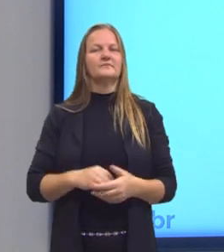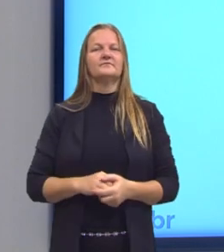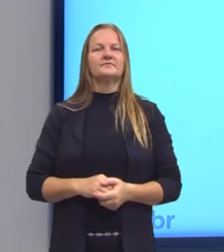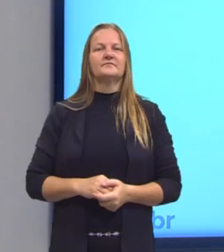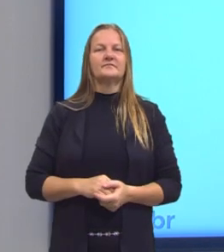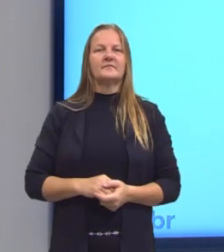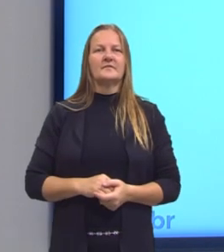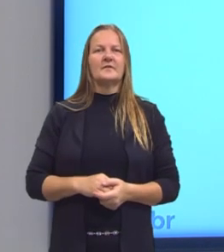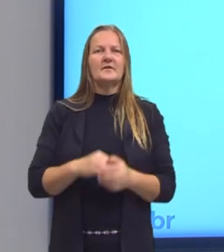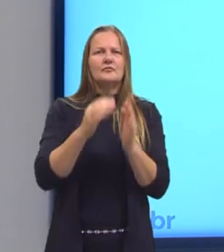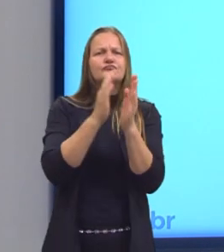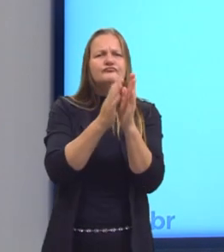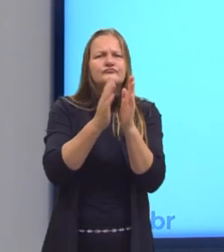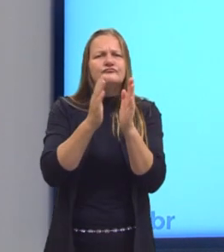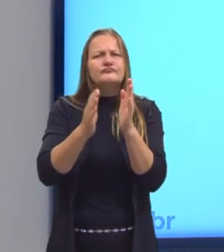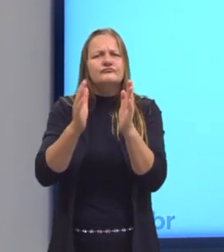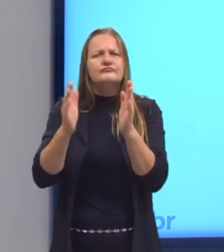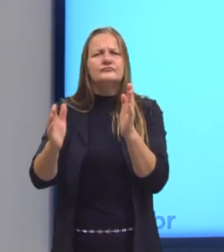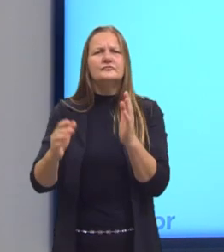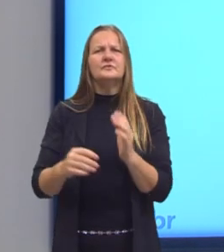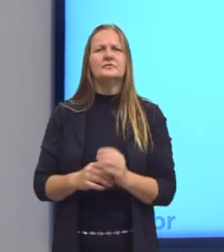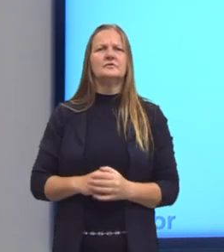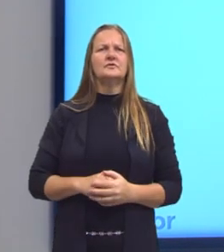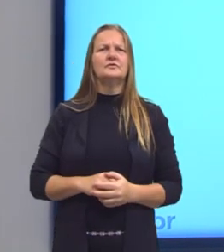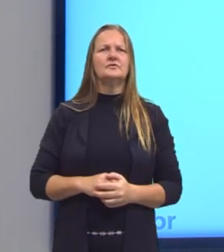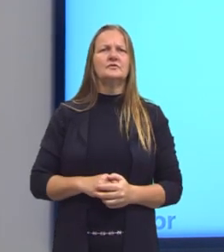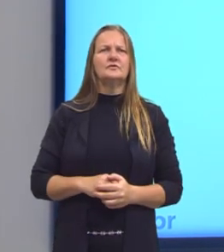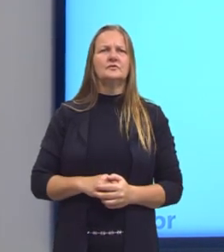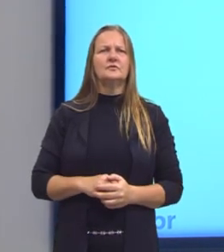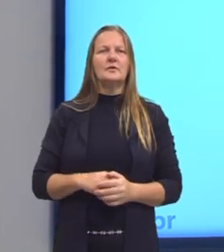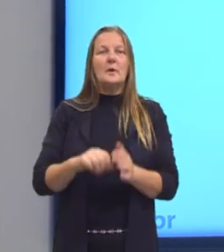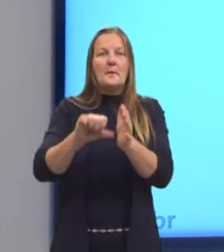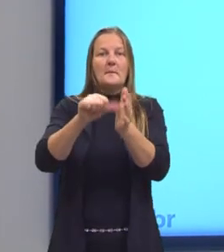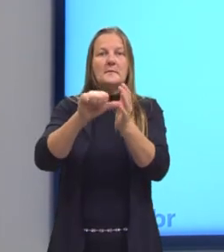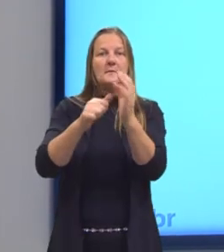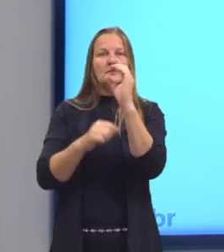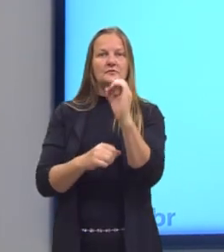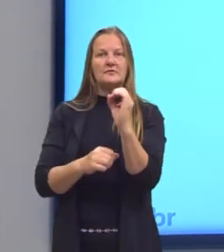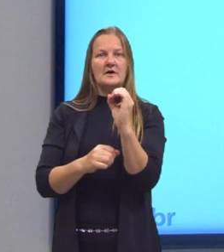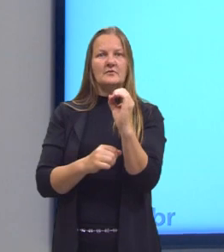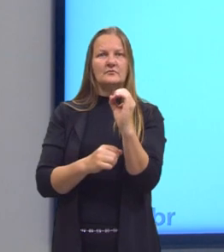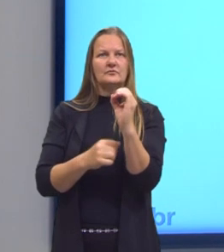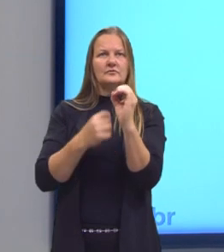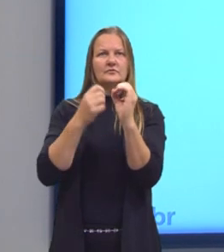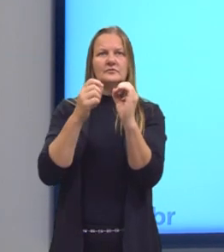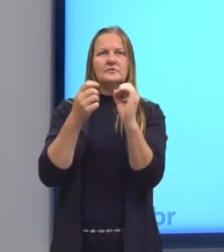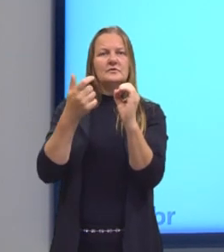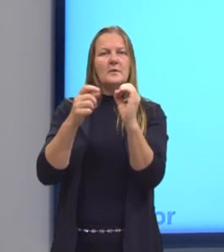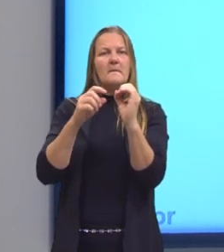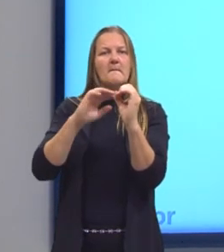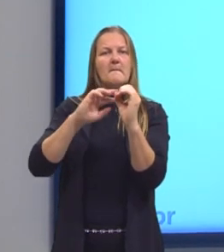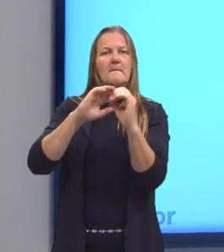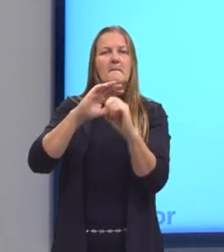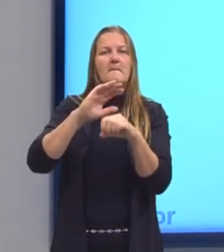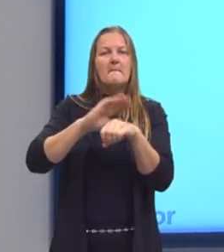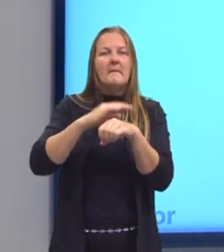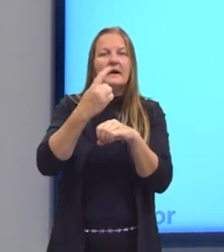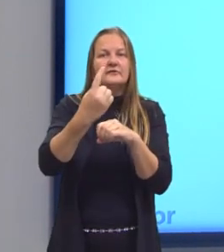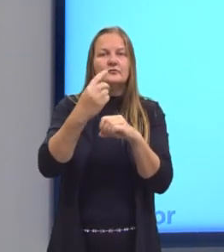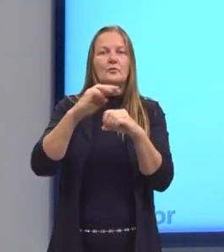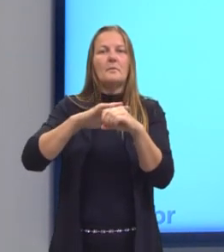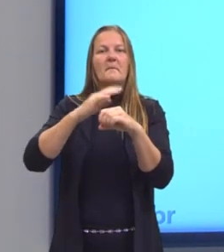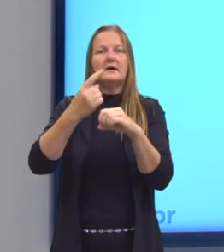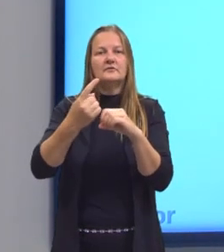A gente consegue observar que, a partir aqui do primeiro termo, que é o zero, nós vamos sempre acrescentando um, né?